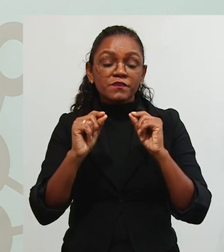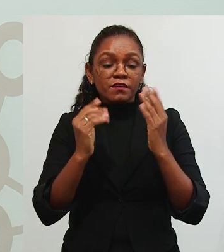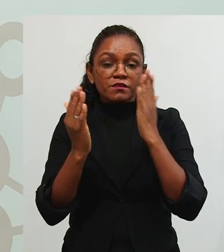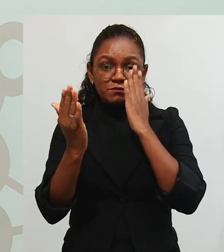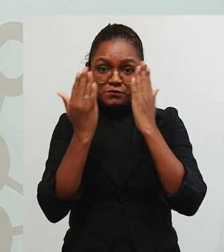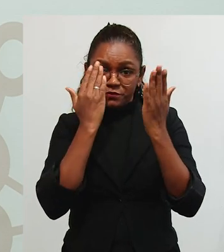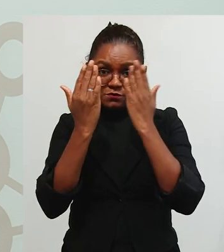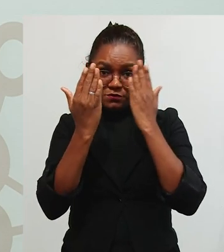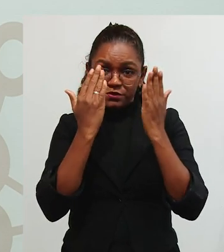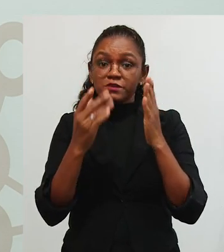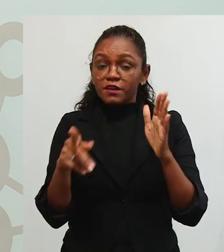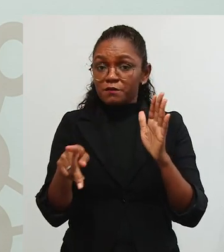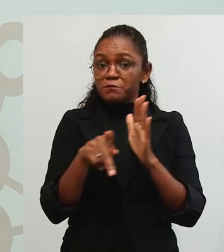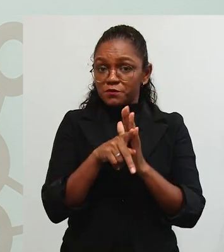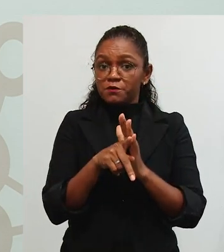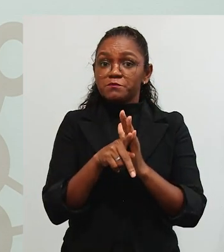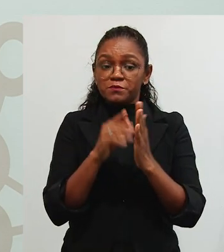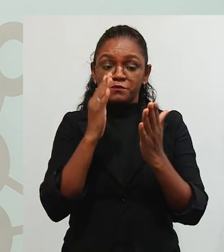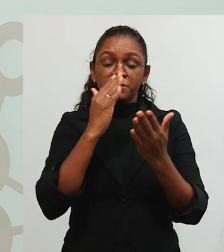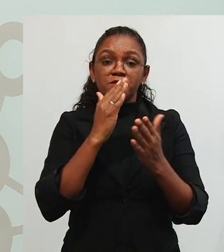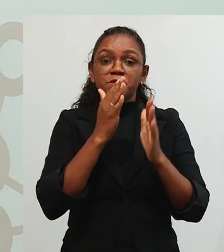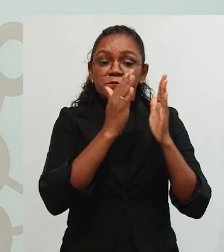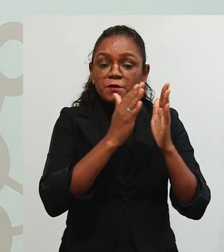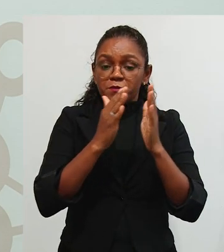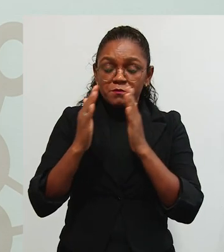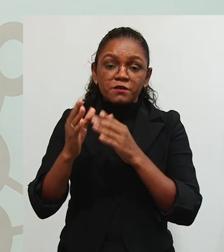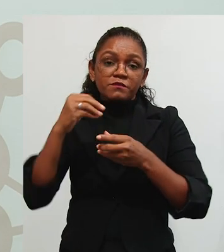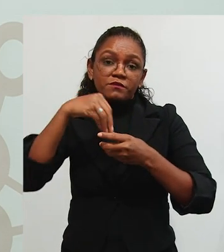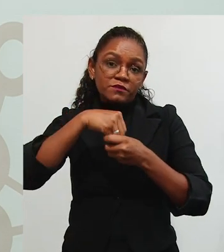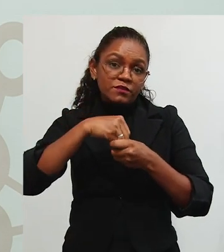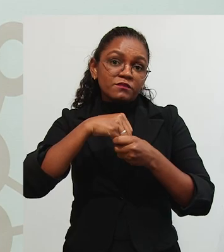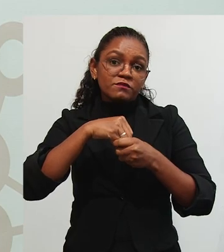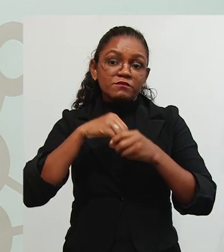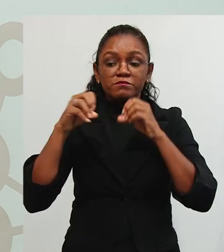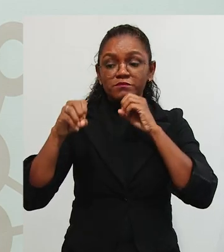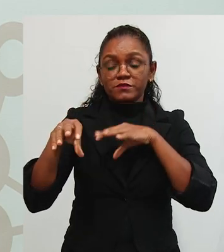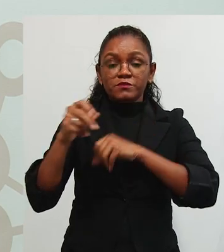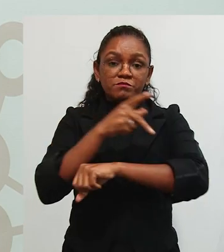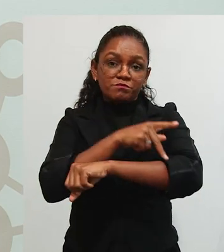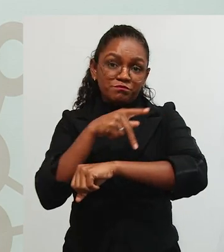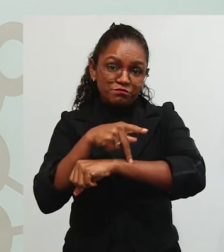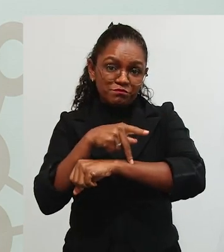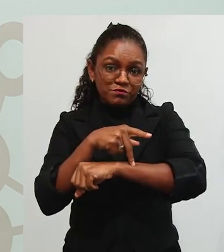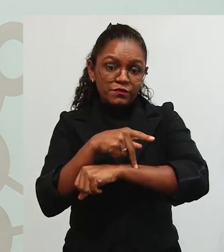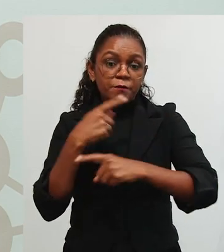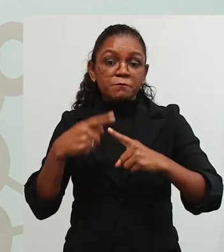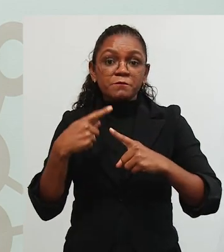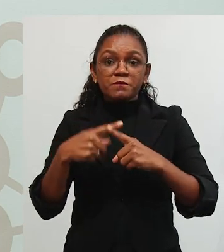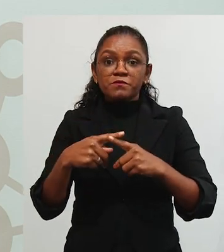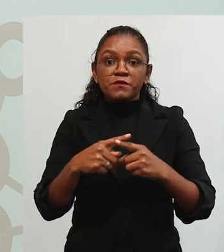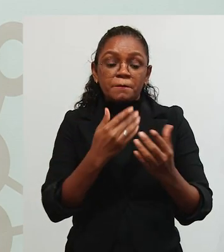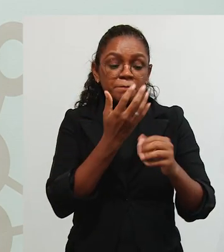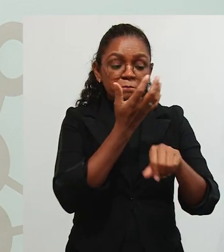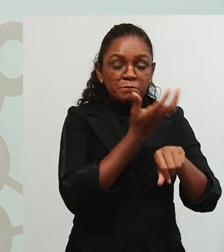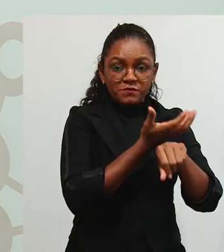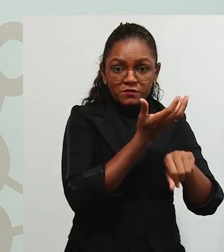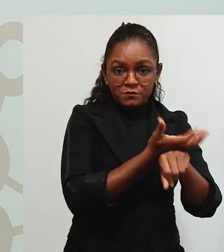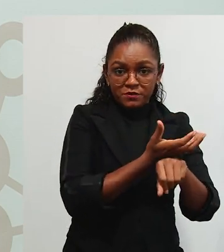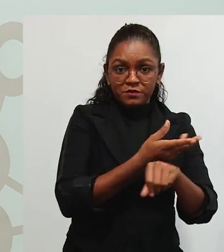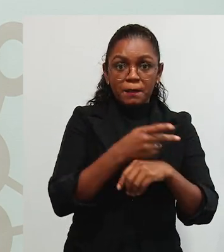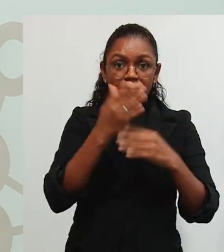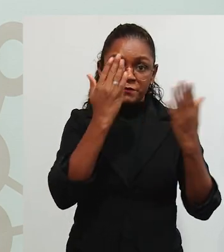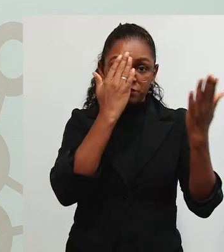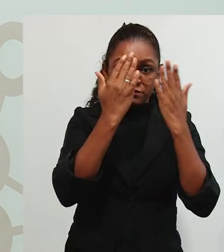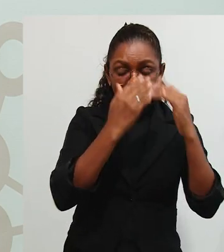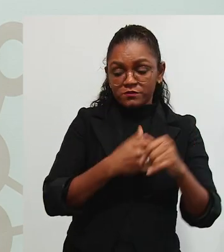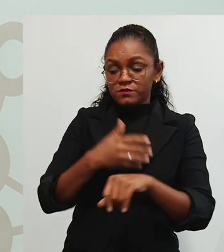psicologia é uma interface da nossa área pedagogia. Muitos de vocês têm interesse, por exemplo, na área psicopedagogia, que é